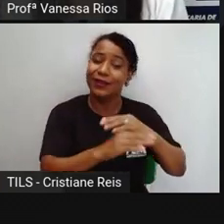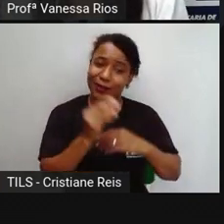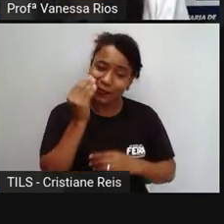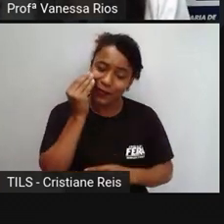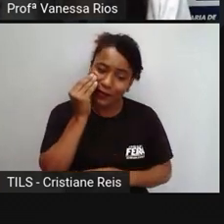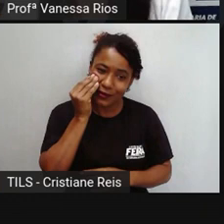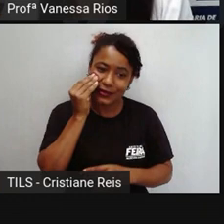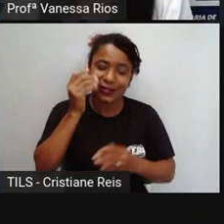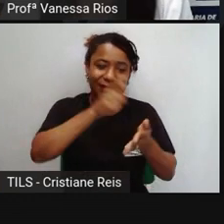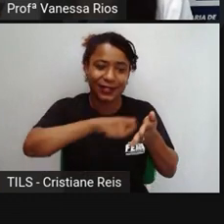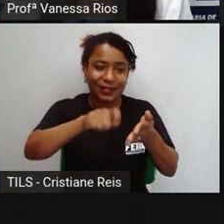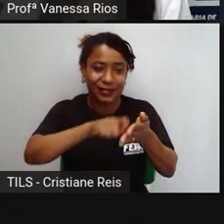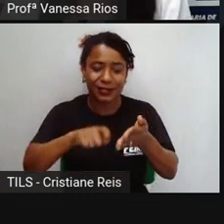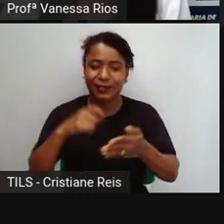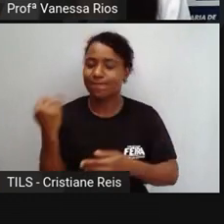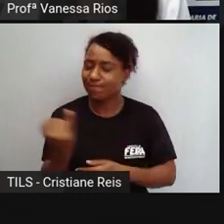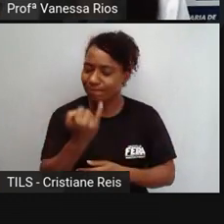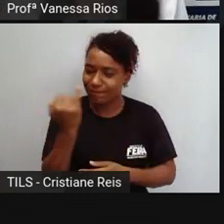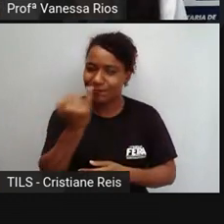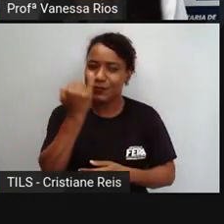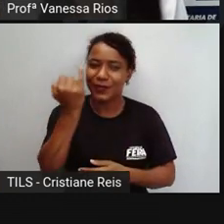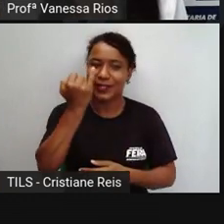importância dentro desse processo.